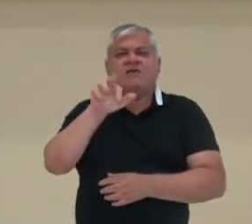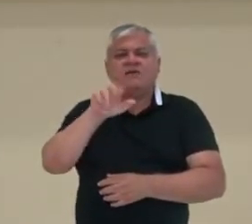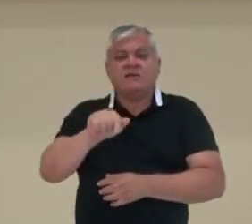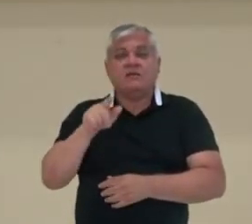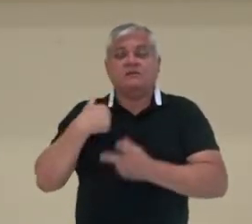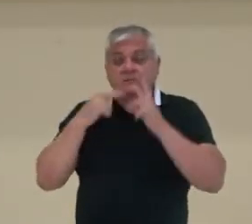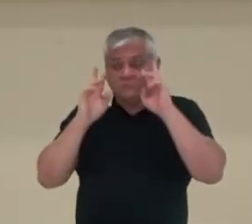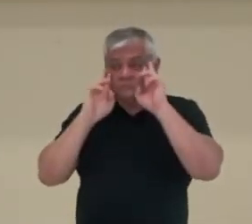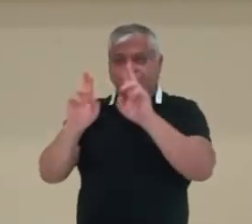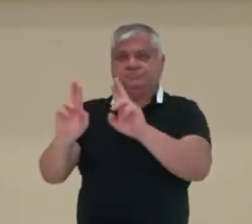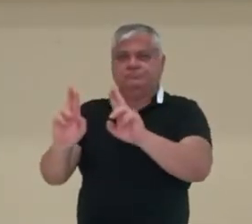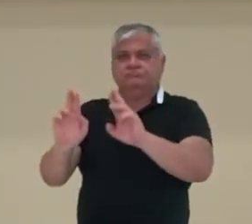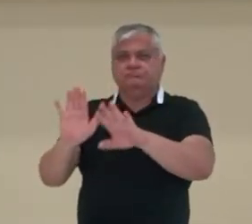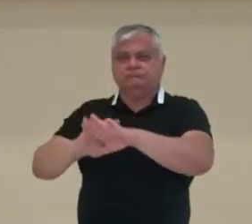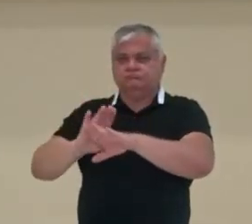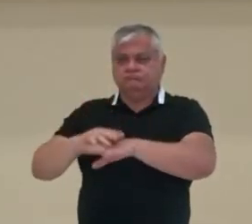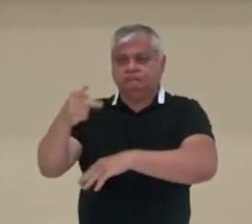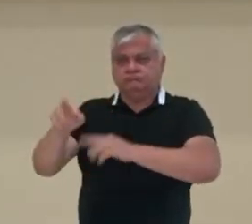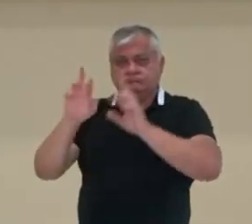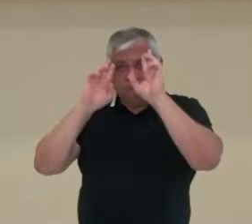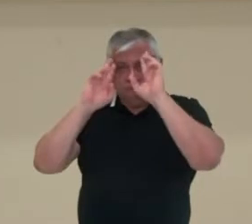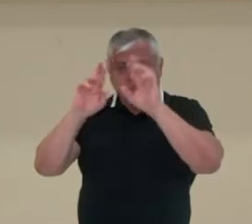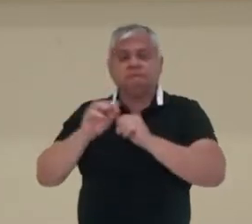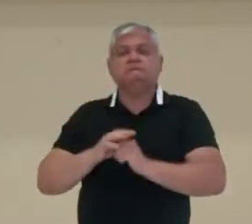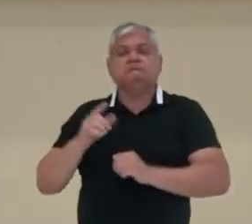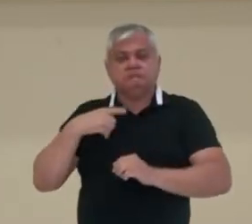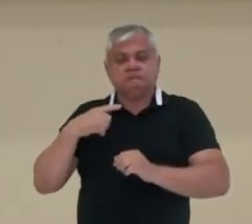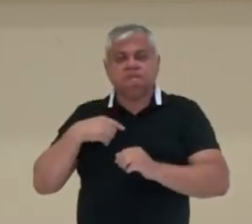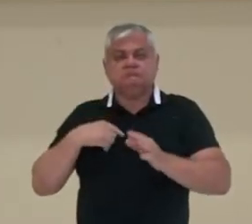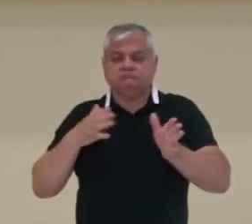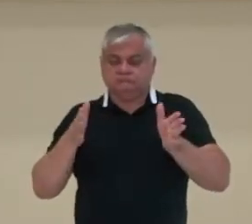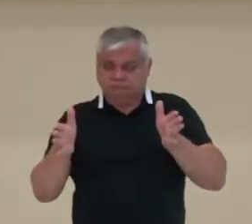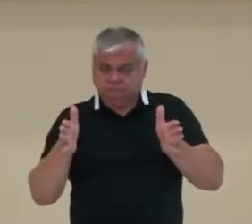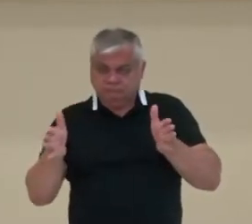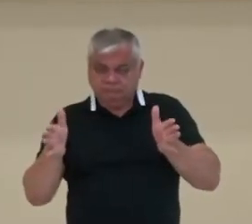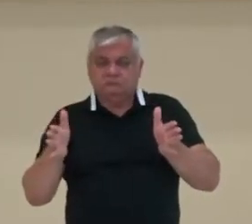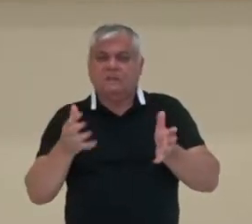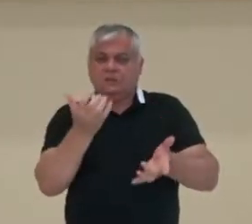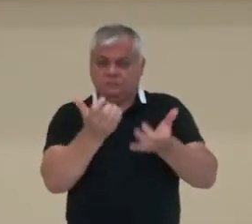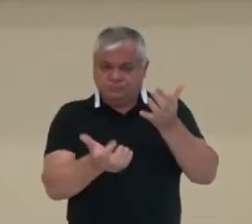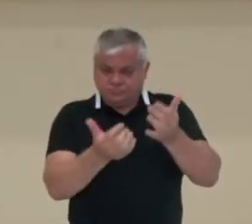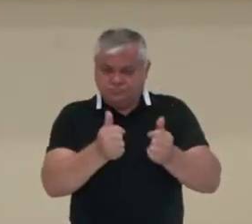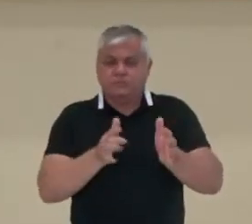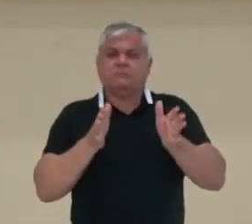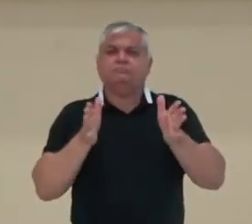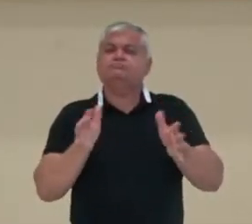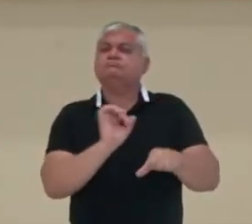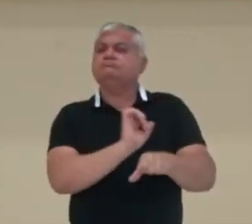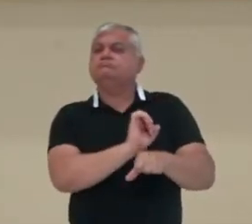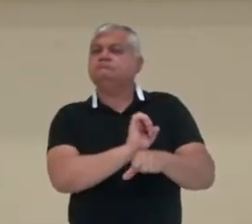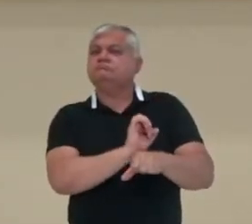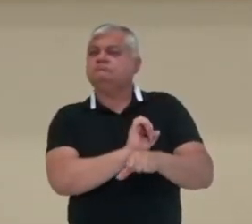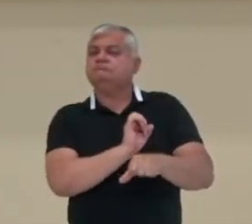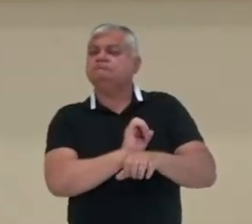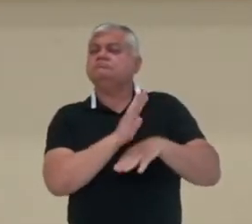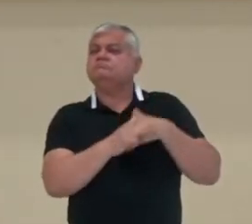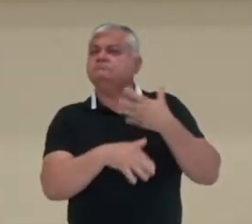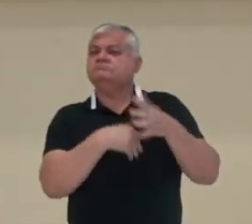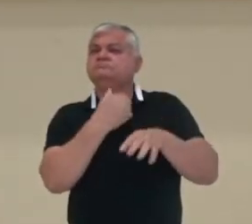respeitando a própria natureza. Havia um ciclo, havia um plantio, depois, esperavam, inclusive, até o